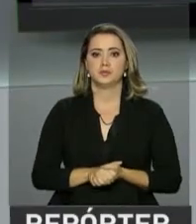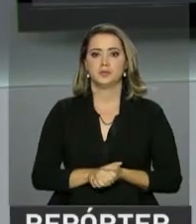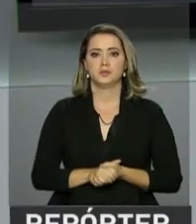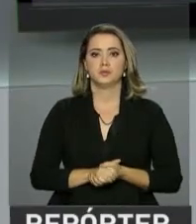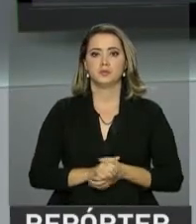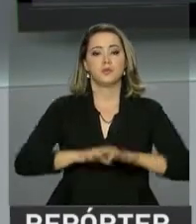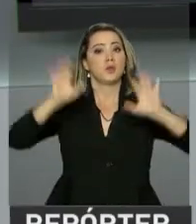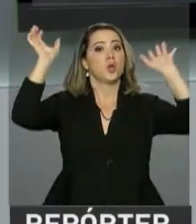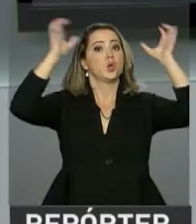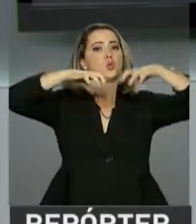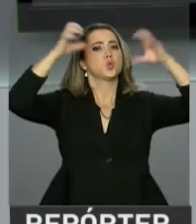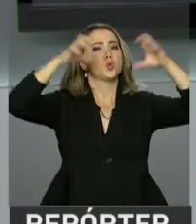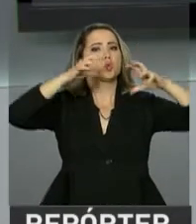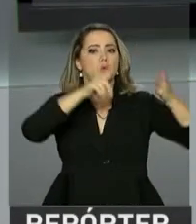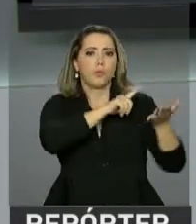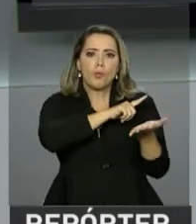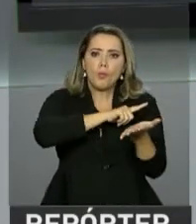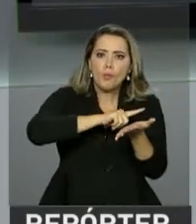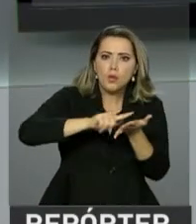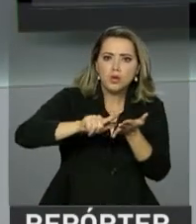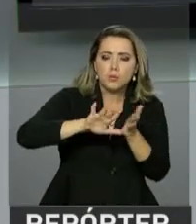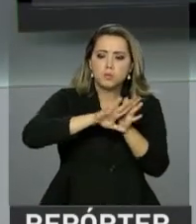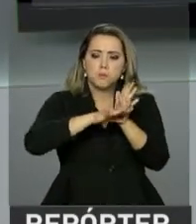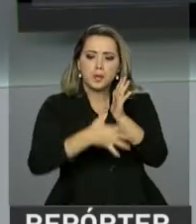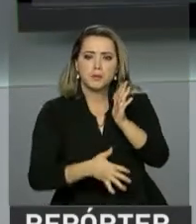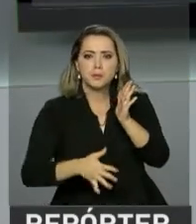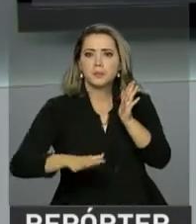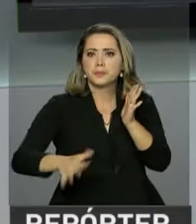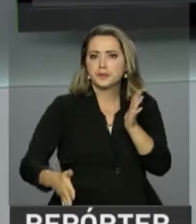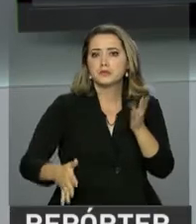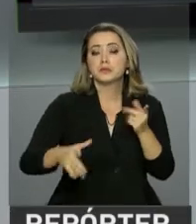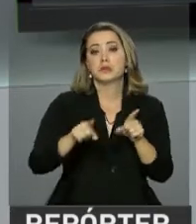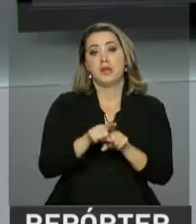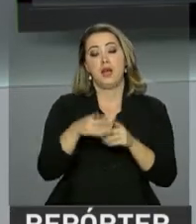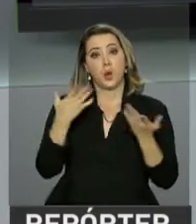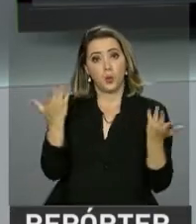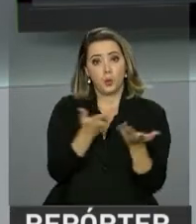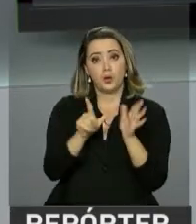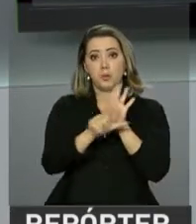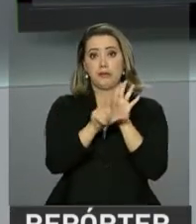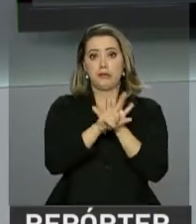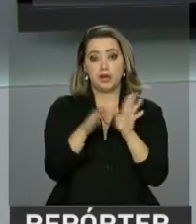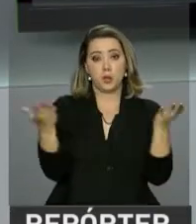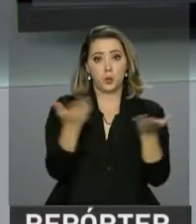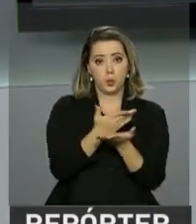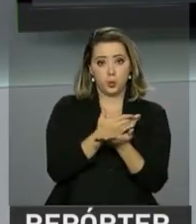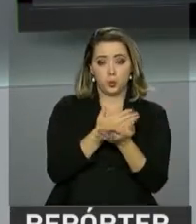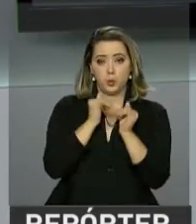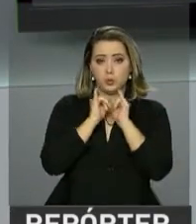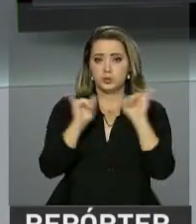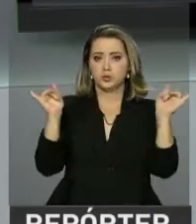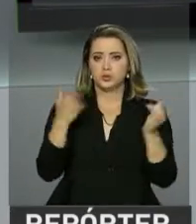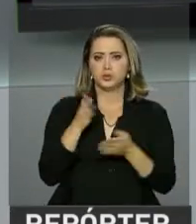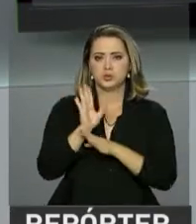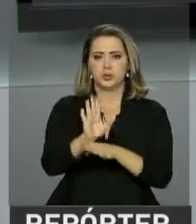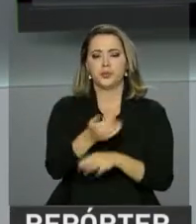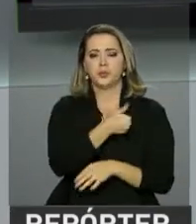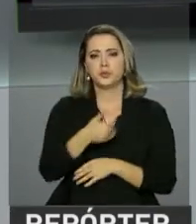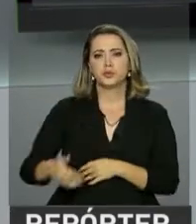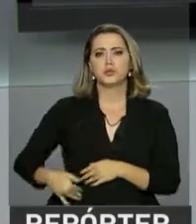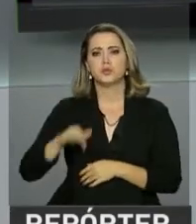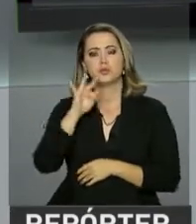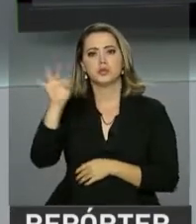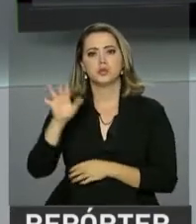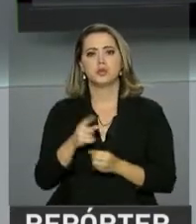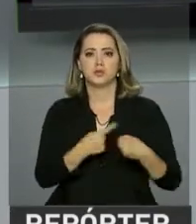Chuvas, erosão, seca. Uma portaria publicada no Diário Oficial da União de hoje, garante apoio do governo federal